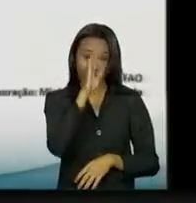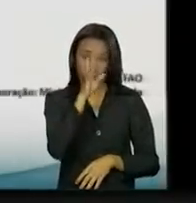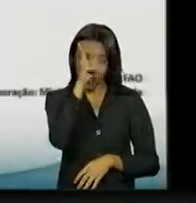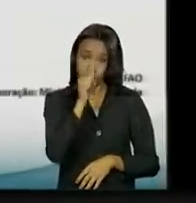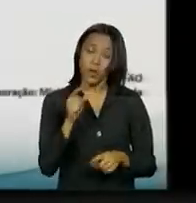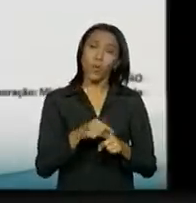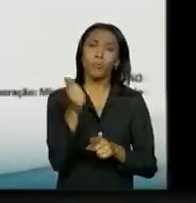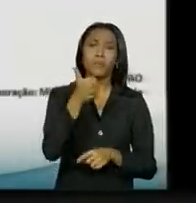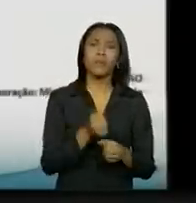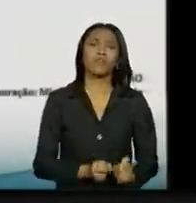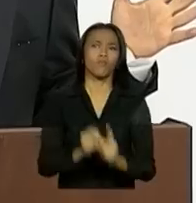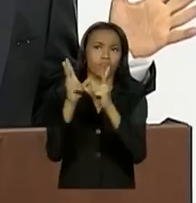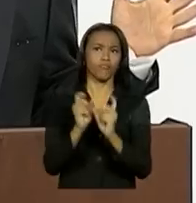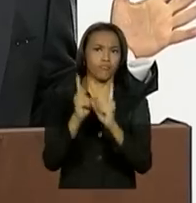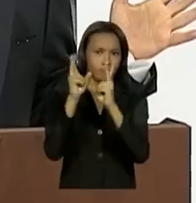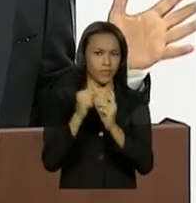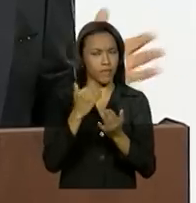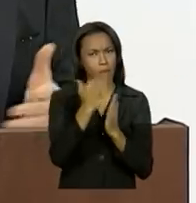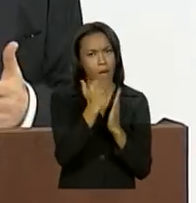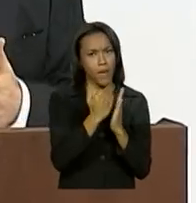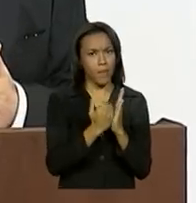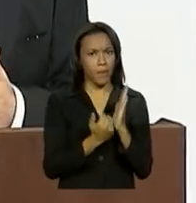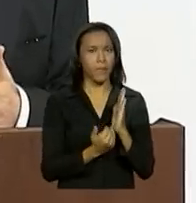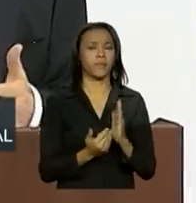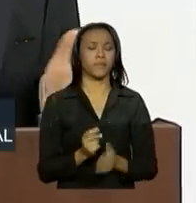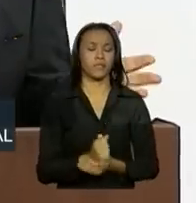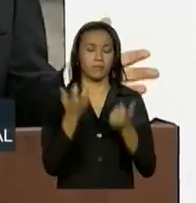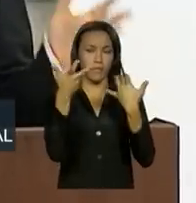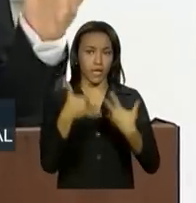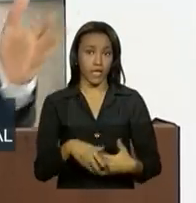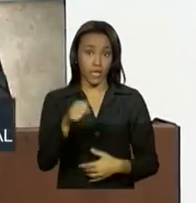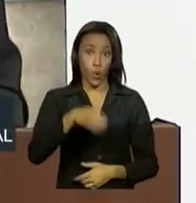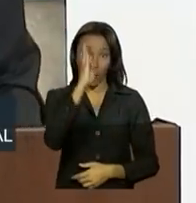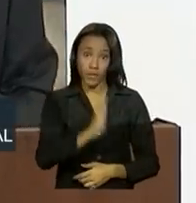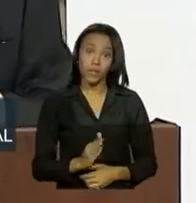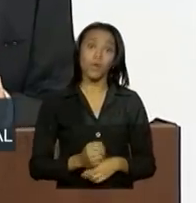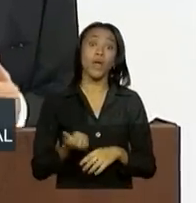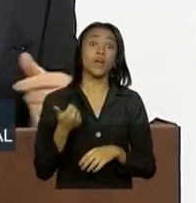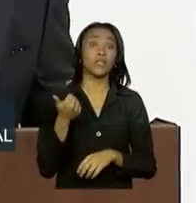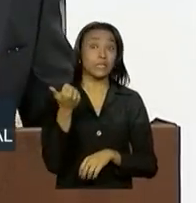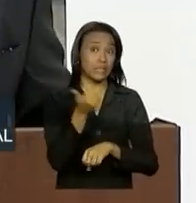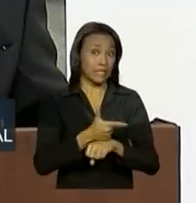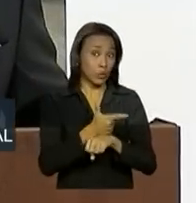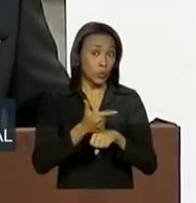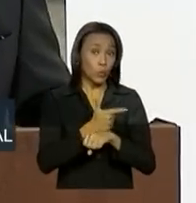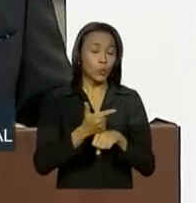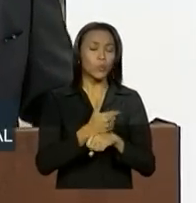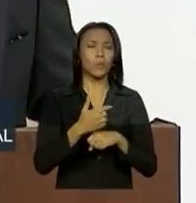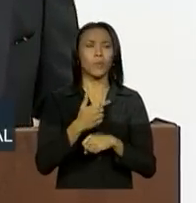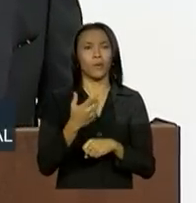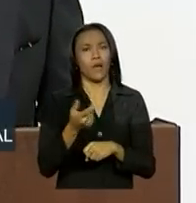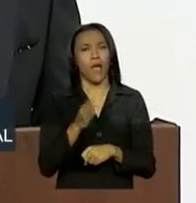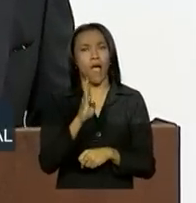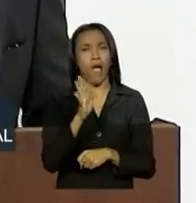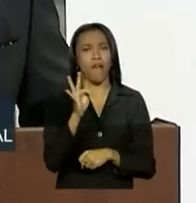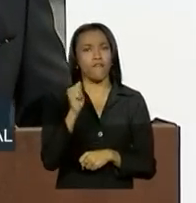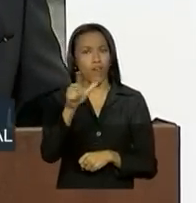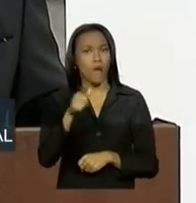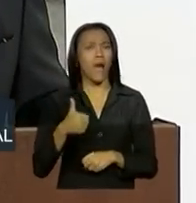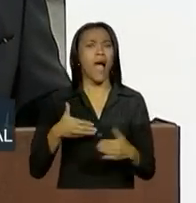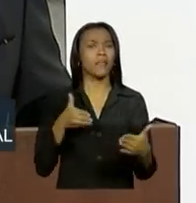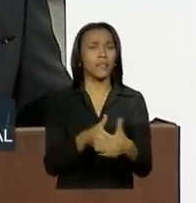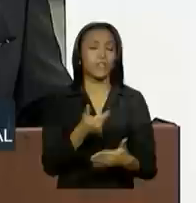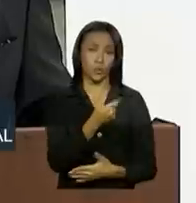o primeiro exportador e assim por diante. Então, o Brasil será, segundo a FAO, em 2000, até 2020,